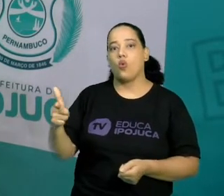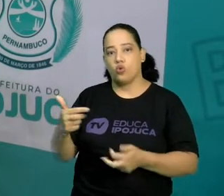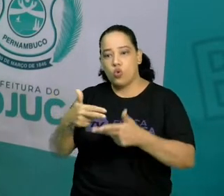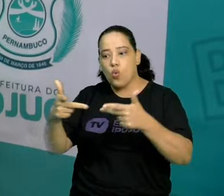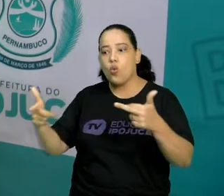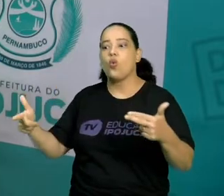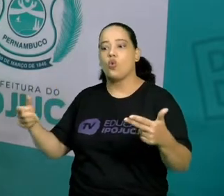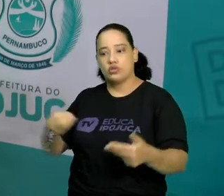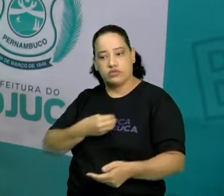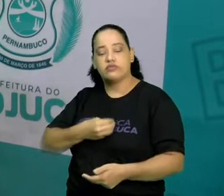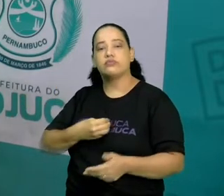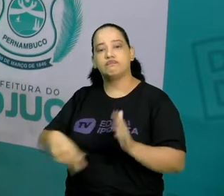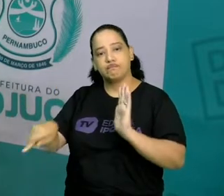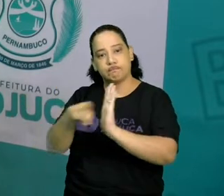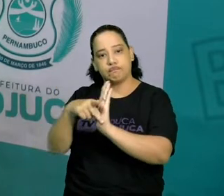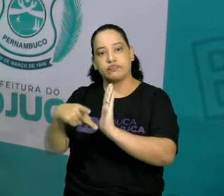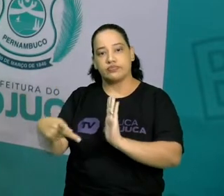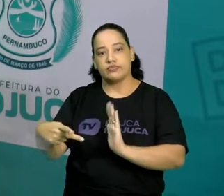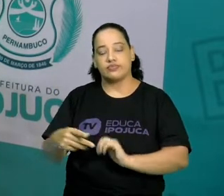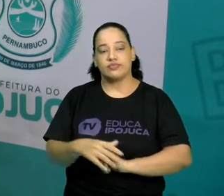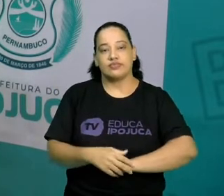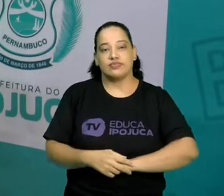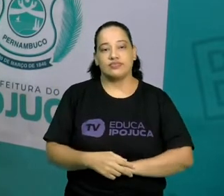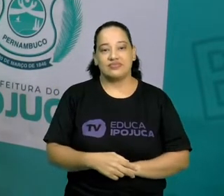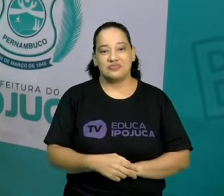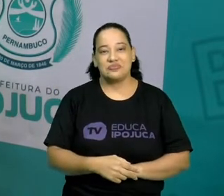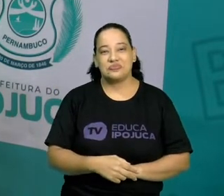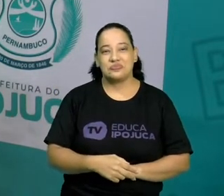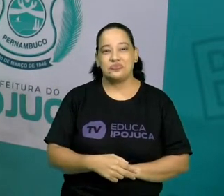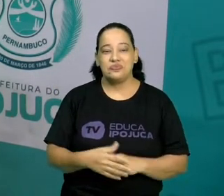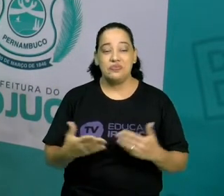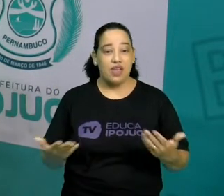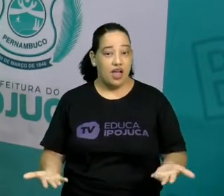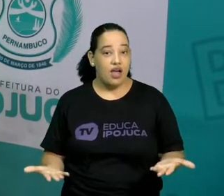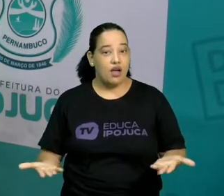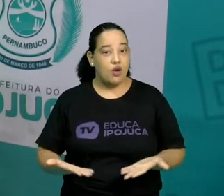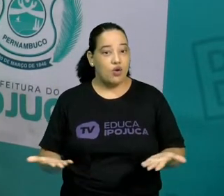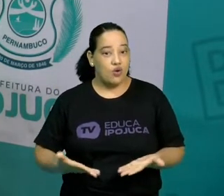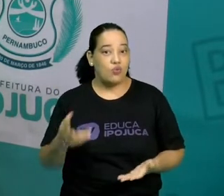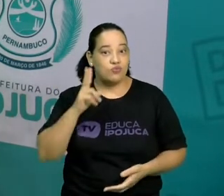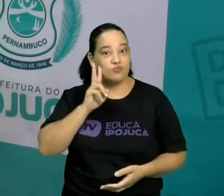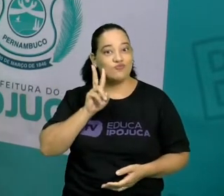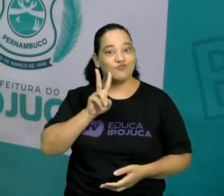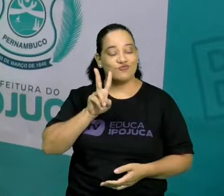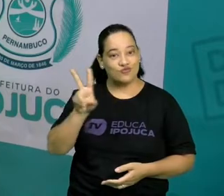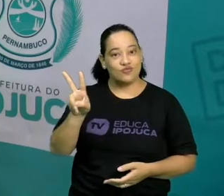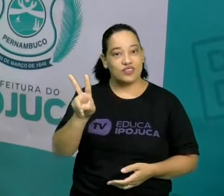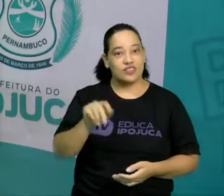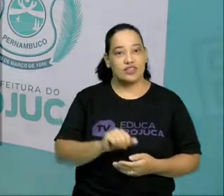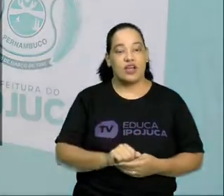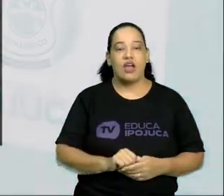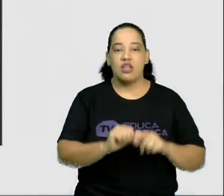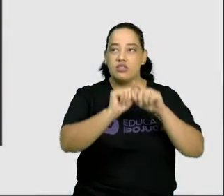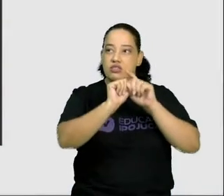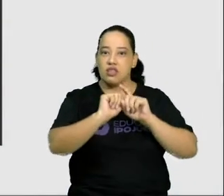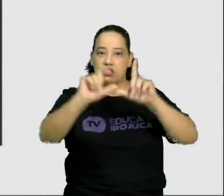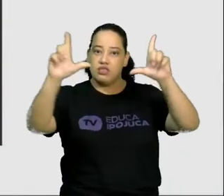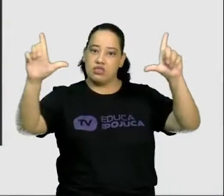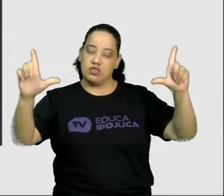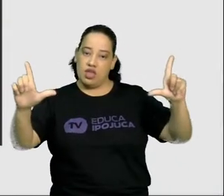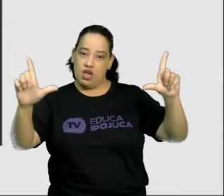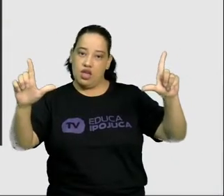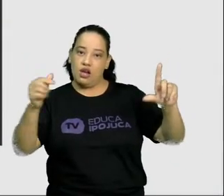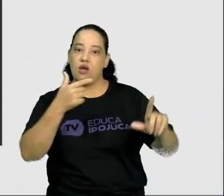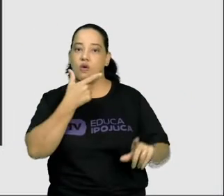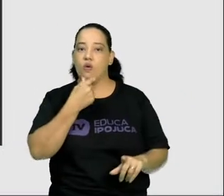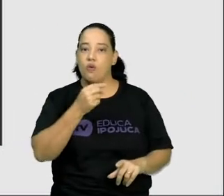da realidade humana. Agora, observe aqui, essa tela de